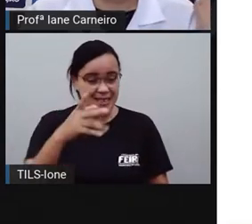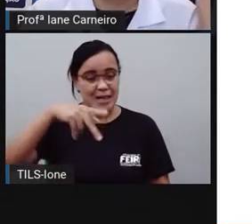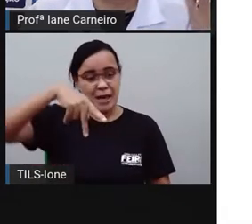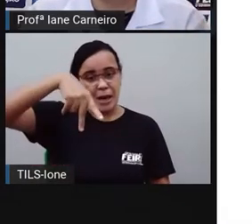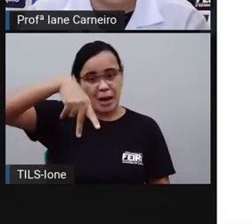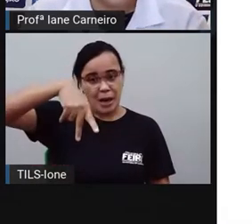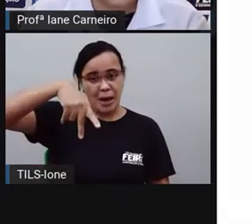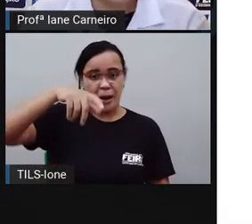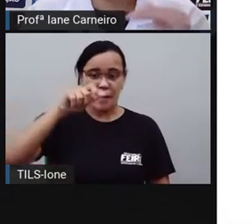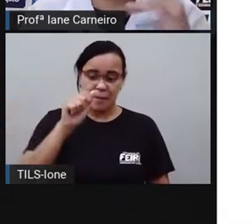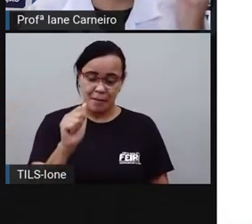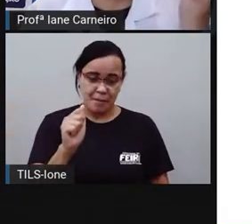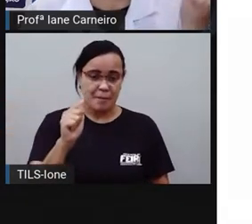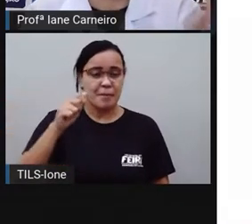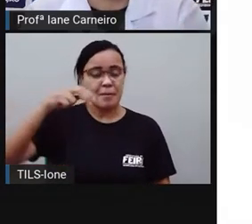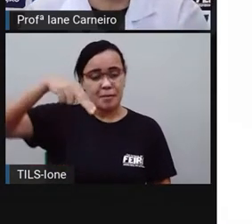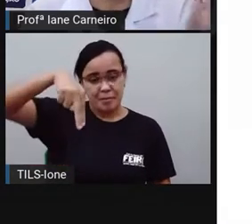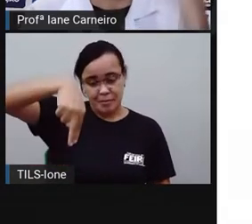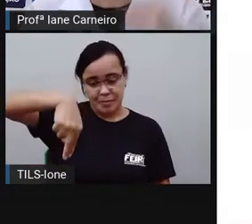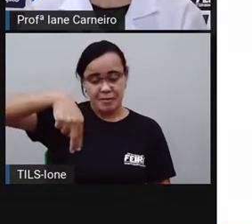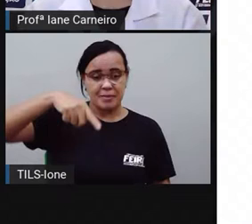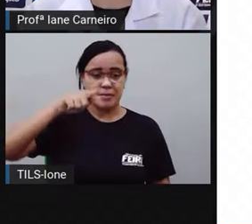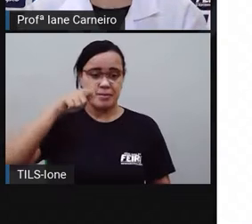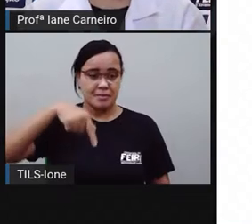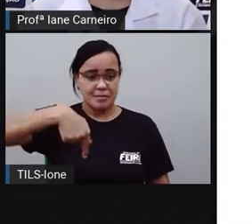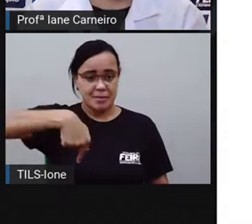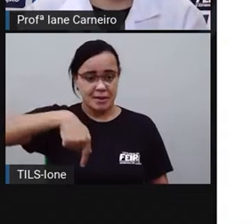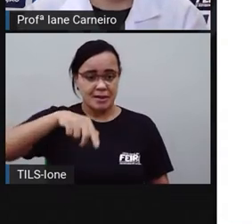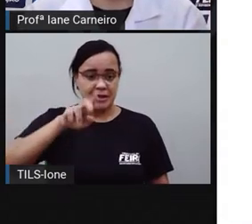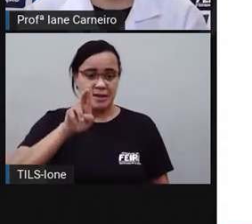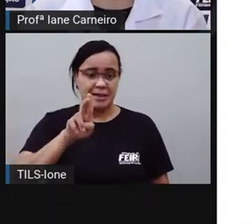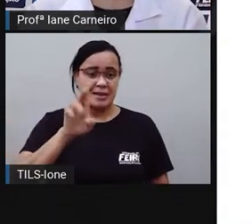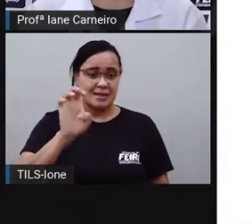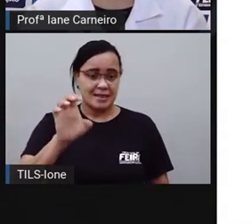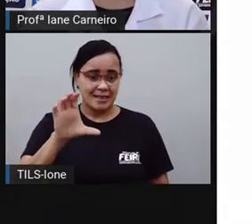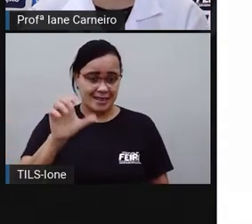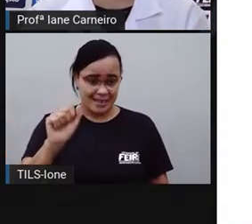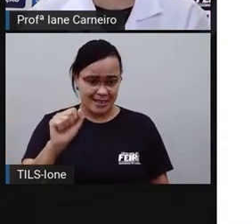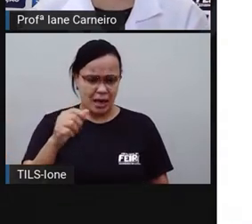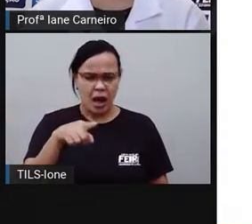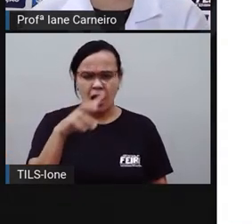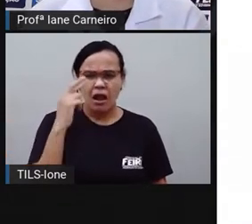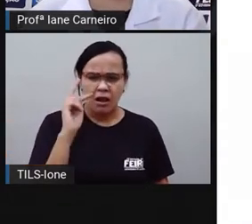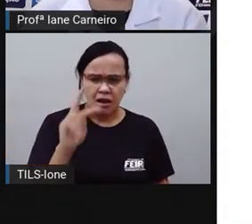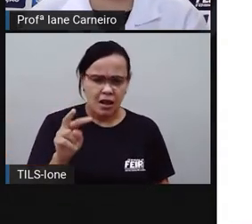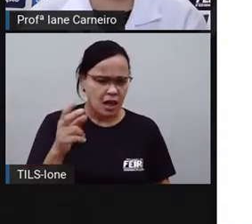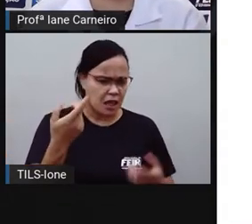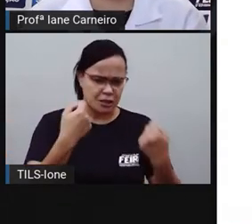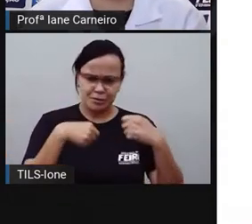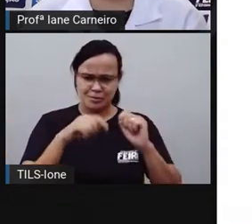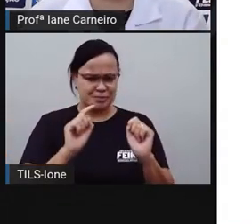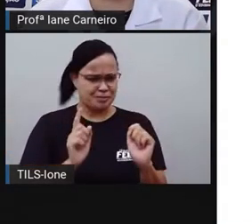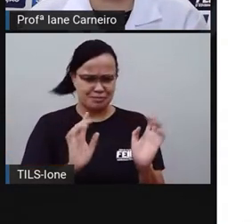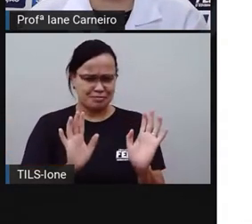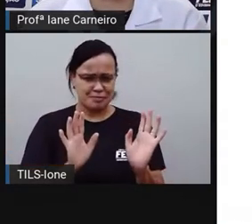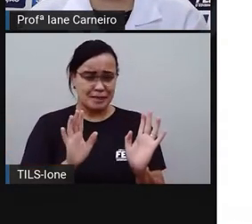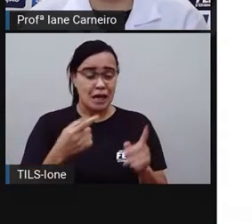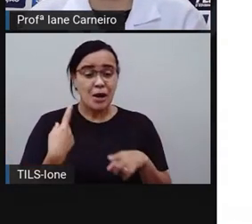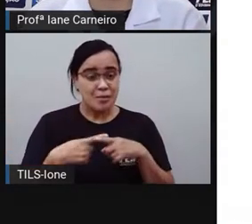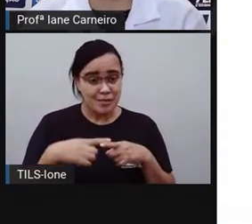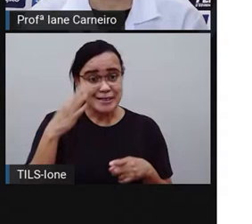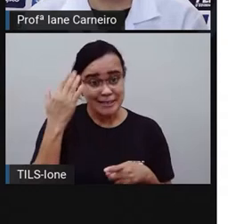porque a gente já, pela imagem, nós já sabemos do que vai se tratar essa receita, né? Aqui também a gente vê o nome,